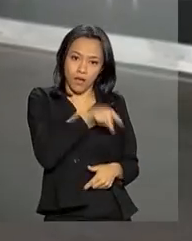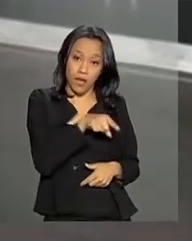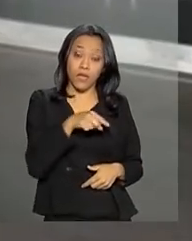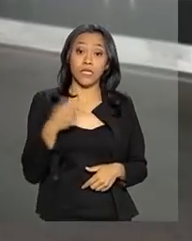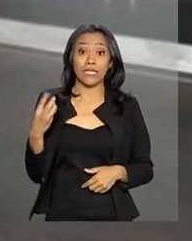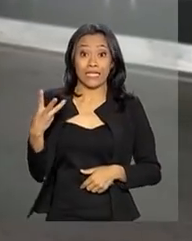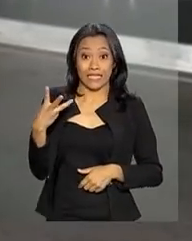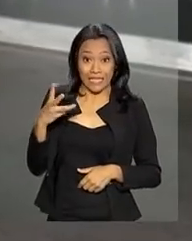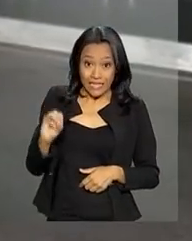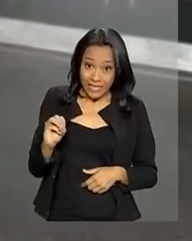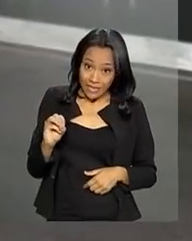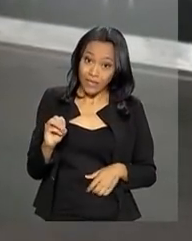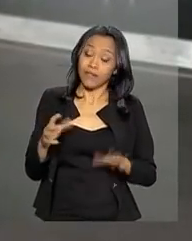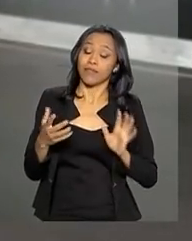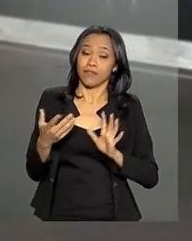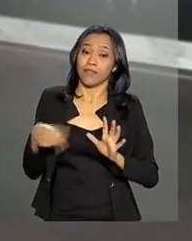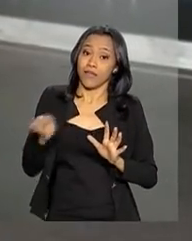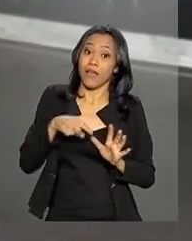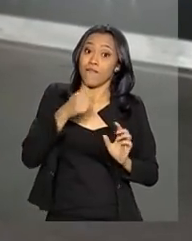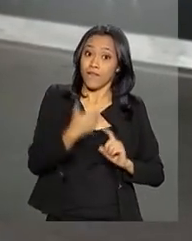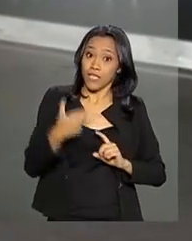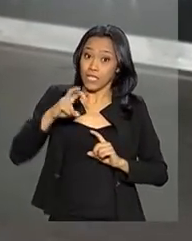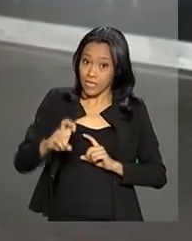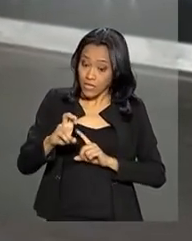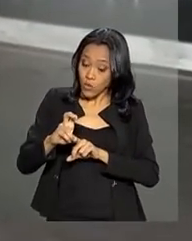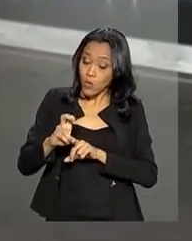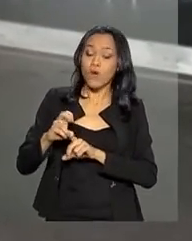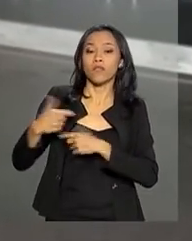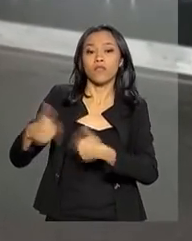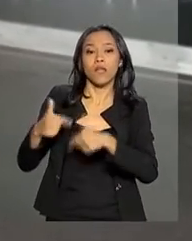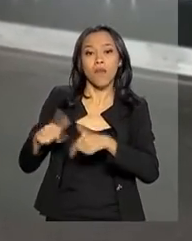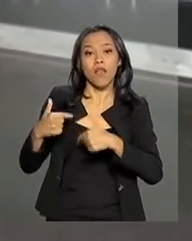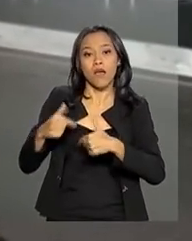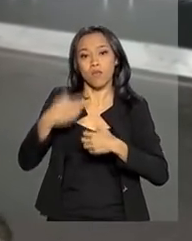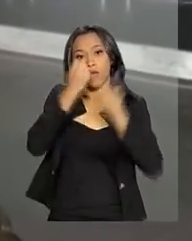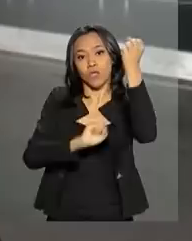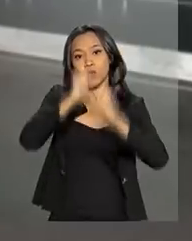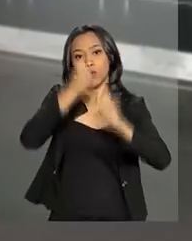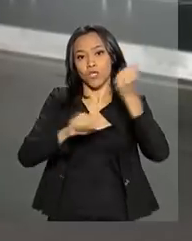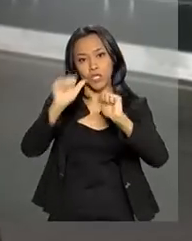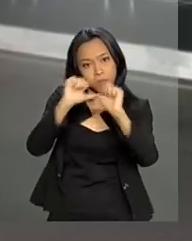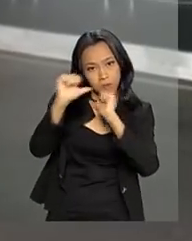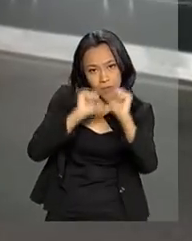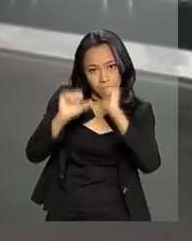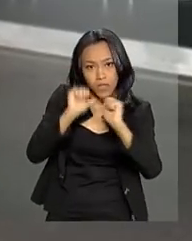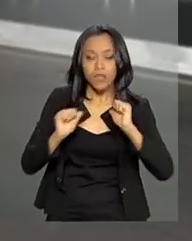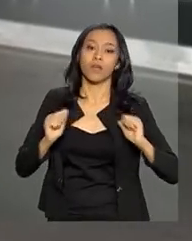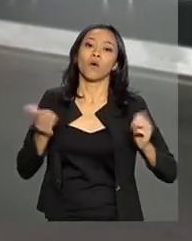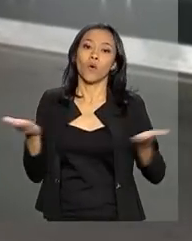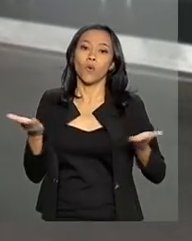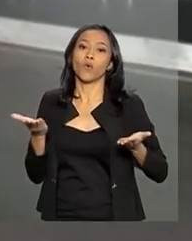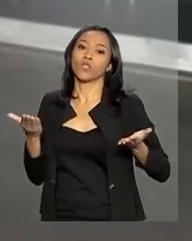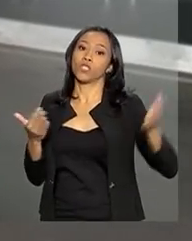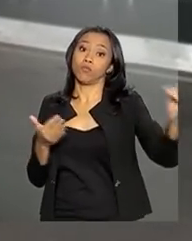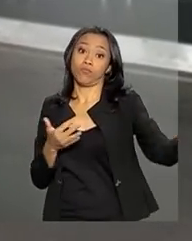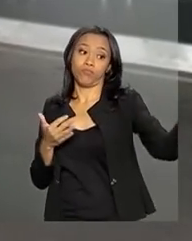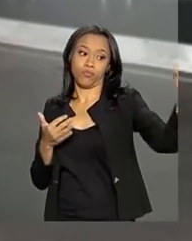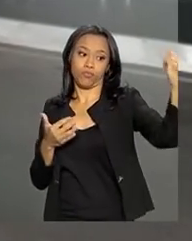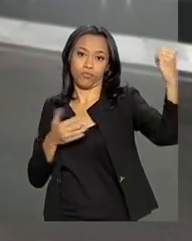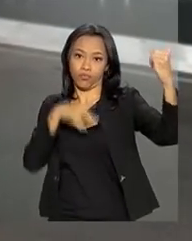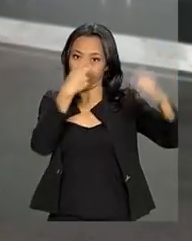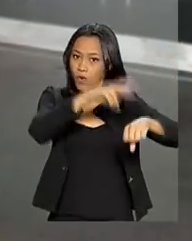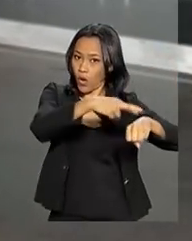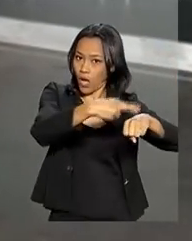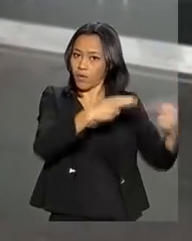25 foram trabalhar numa indústria do ramo de bebidas e refrigerantes, e voaram hoje aqui de Boa Vista, num voo da